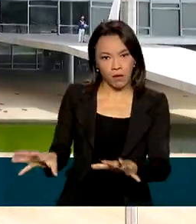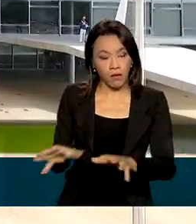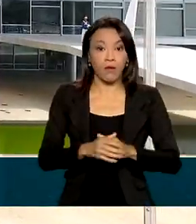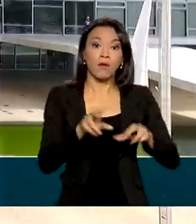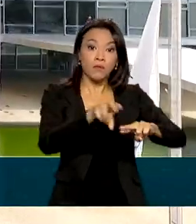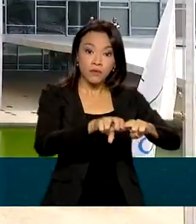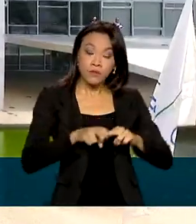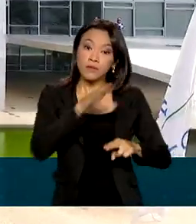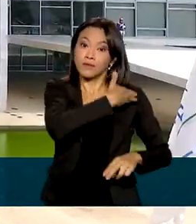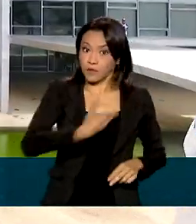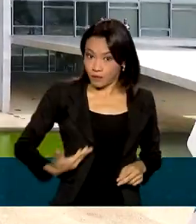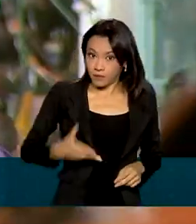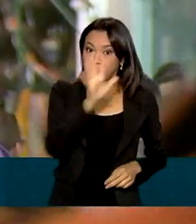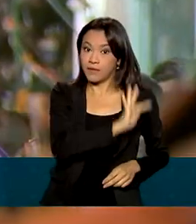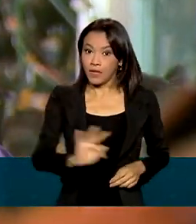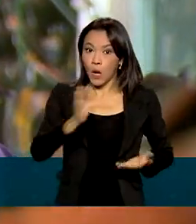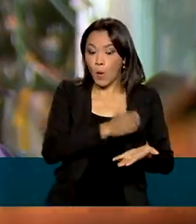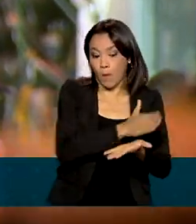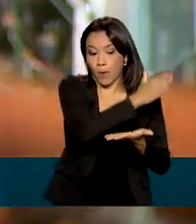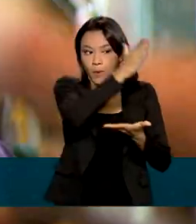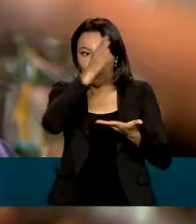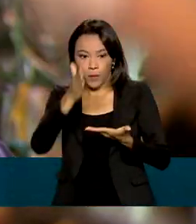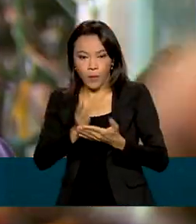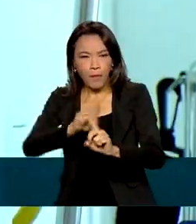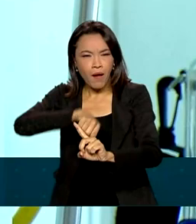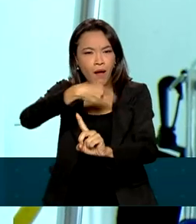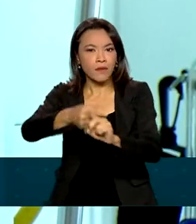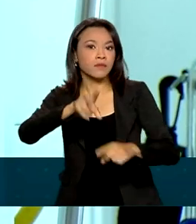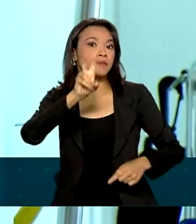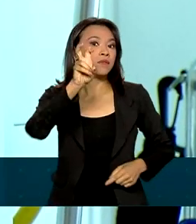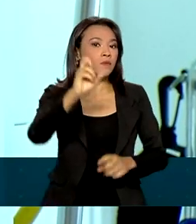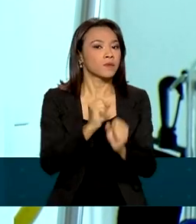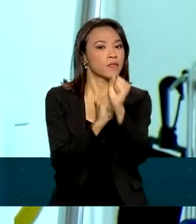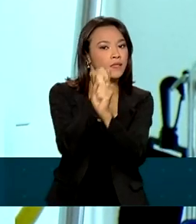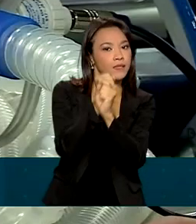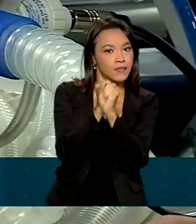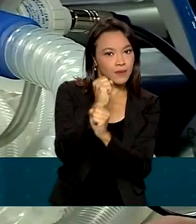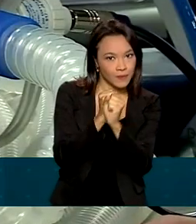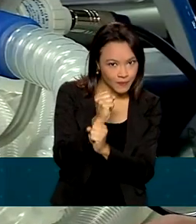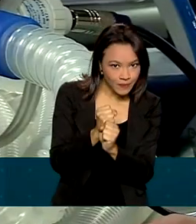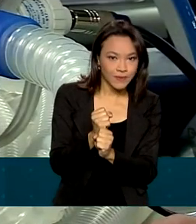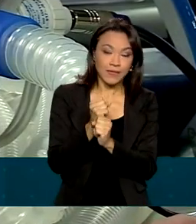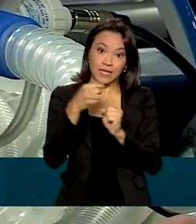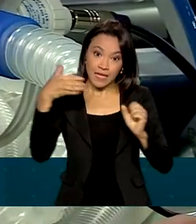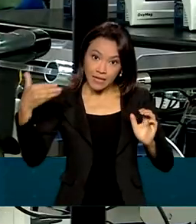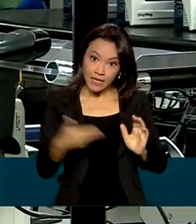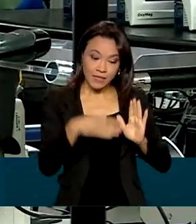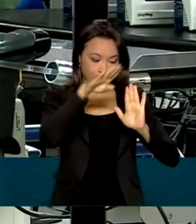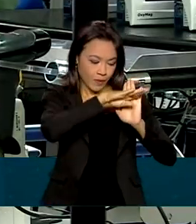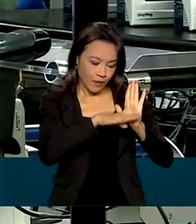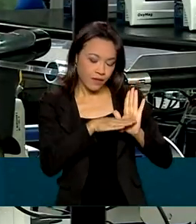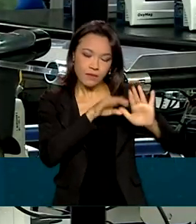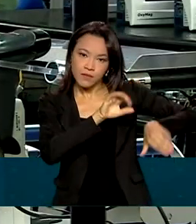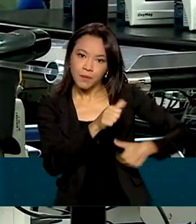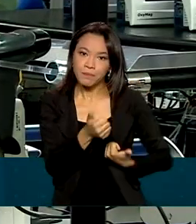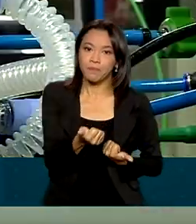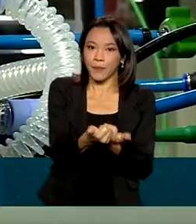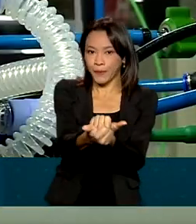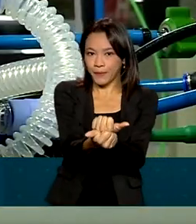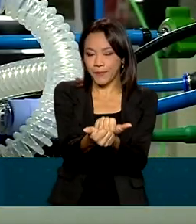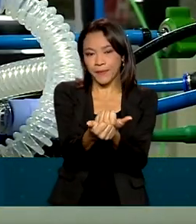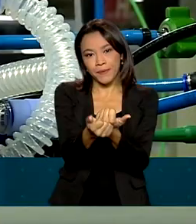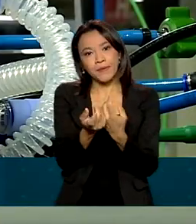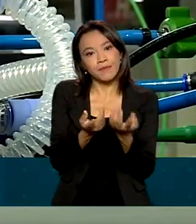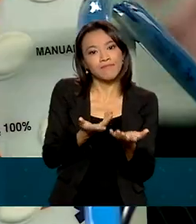governo federal prorrogou, por mais cinco anos, os incentivos do Programa de Apoio ao Desenvolvimento